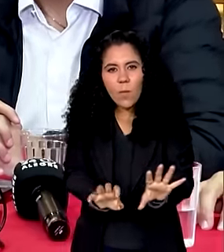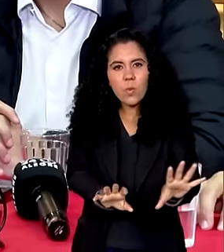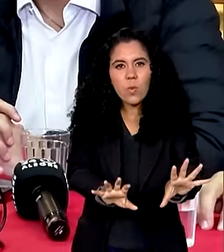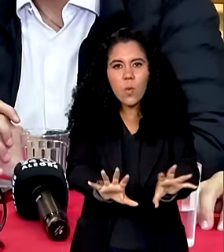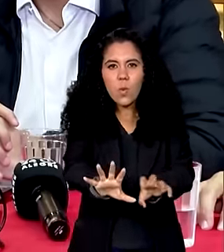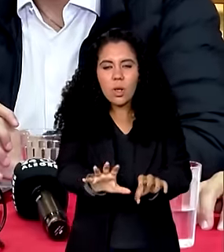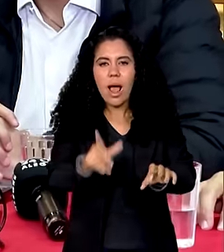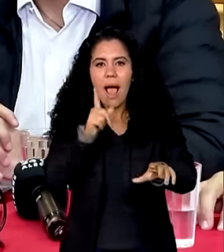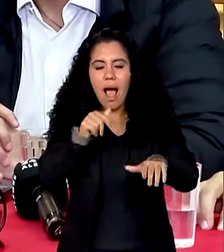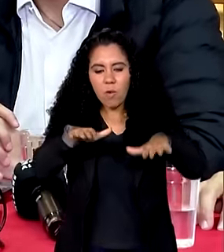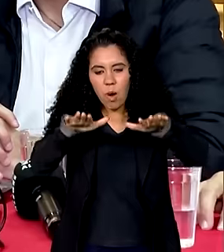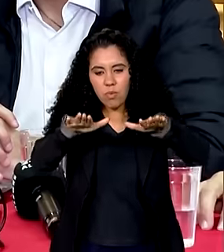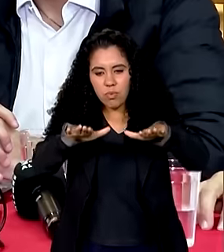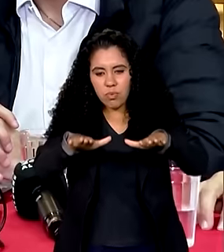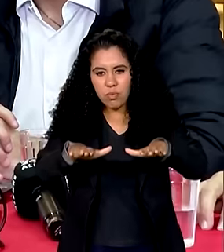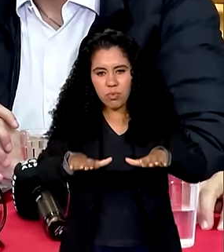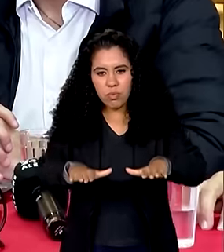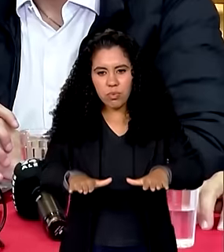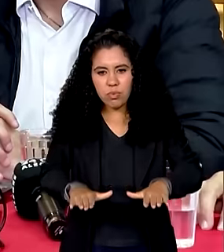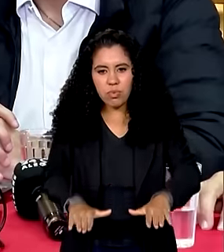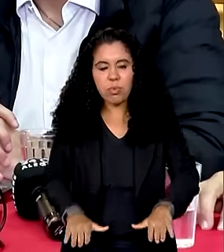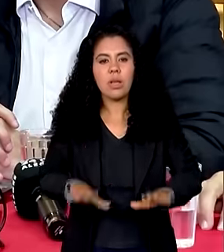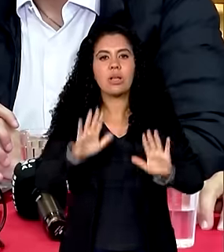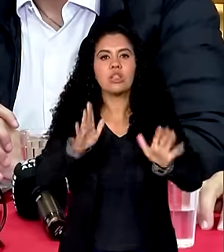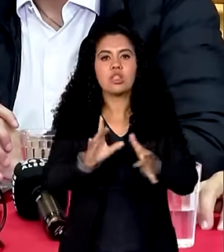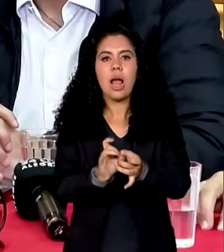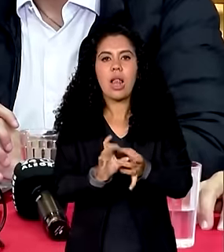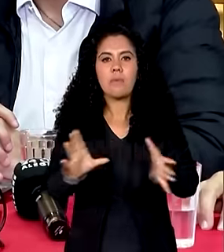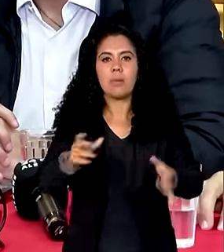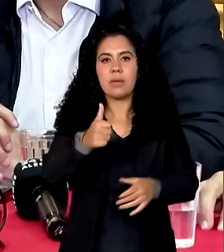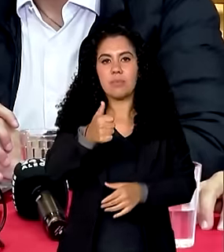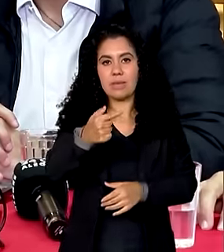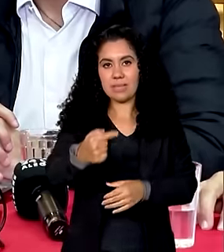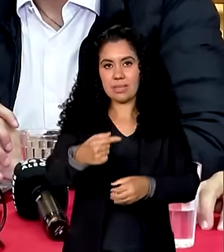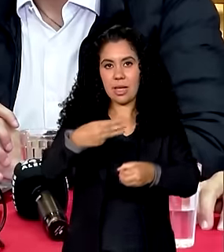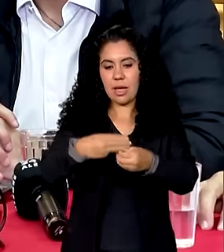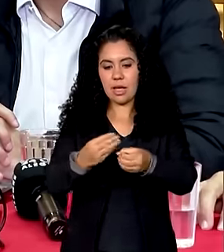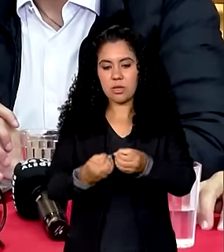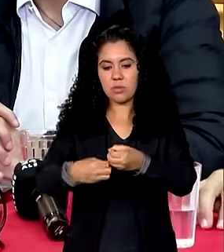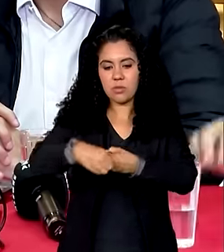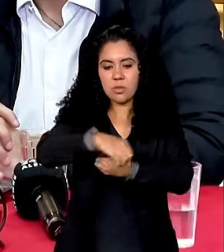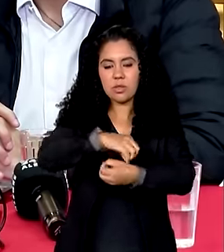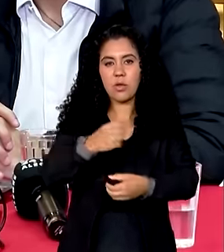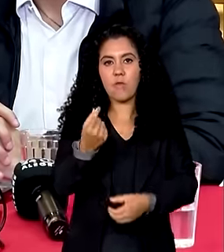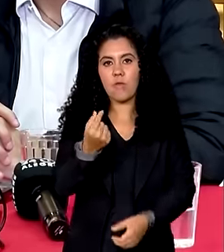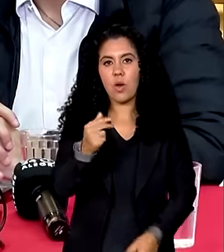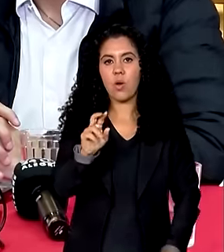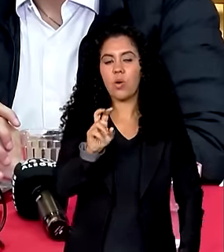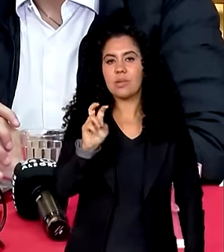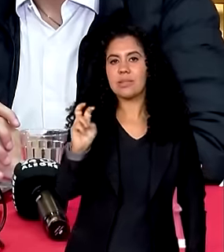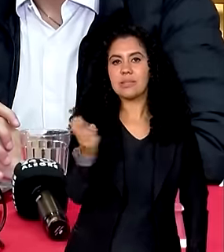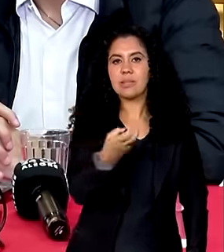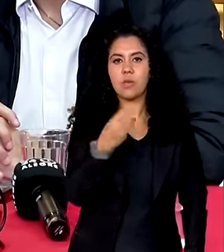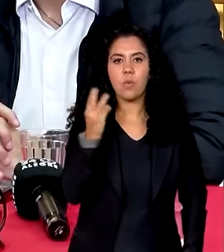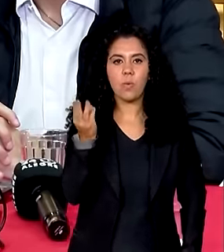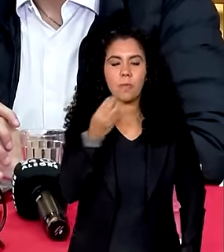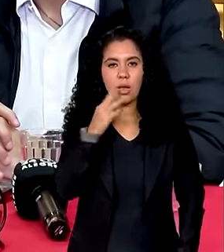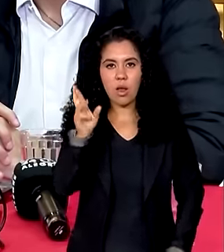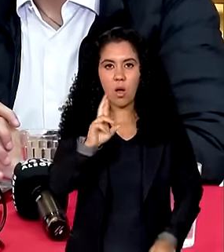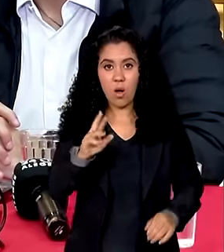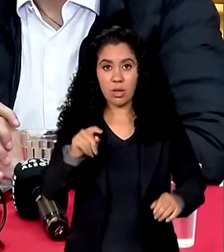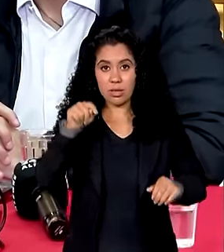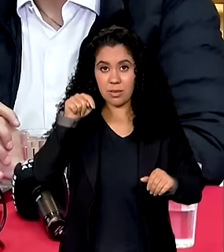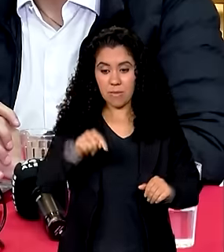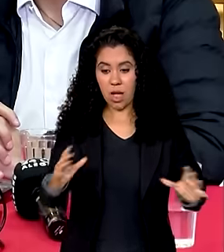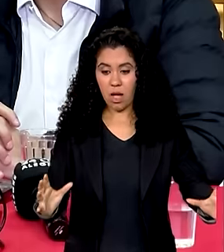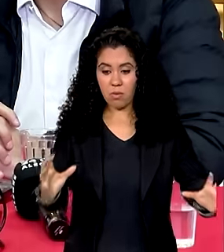nós já liberamos para 17 municípios aproximadamente 5 milhões então na rotina nós já liberamos 50 milhões